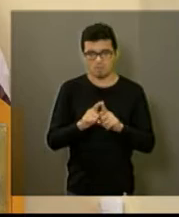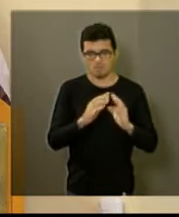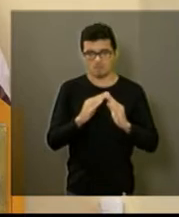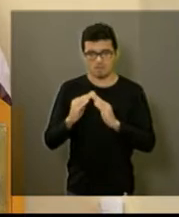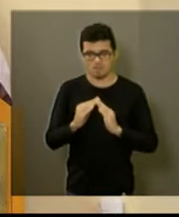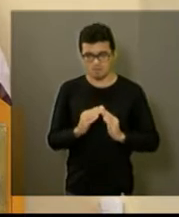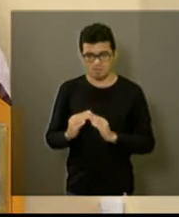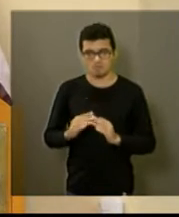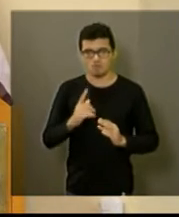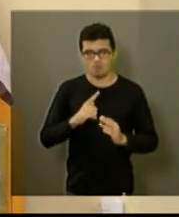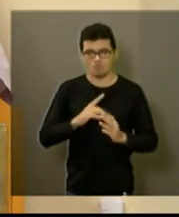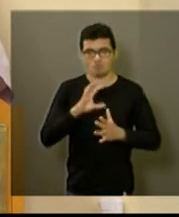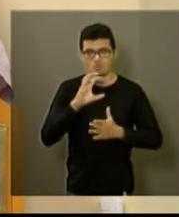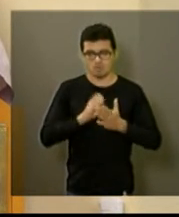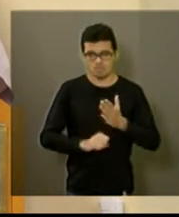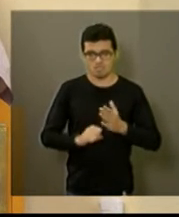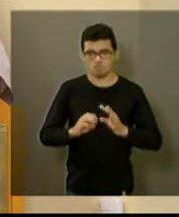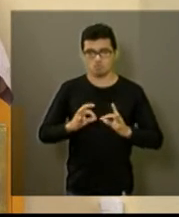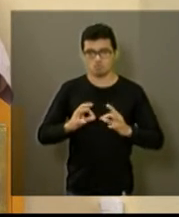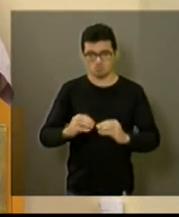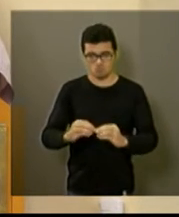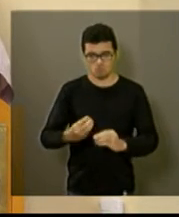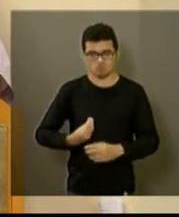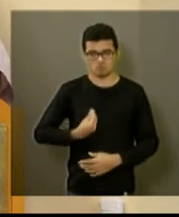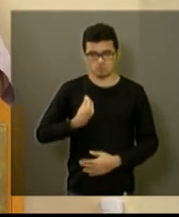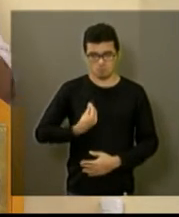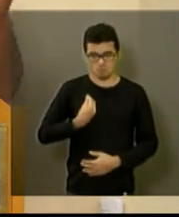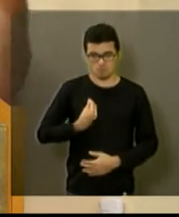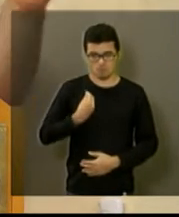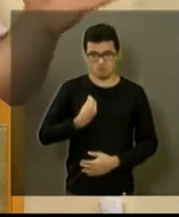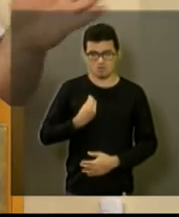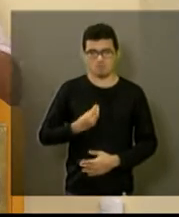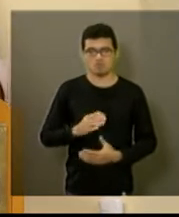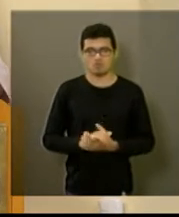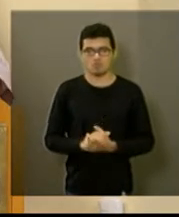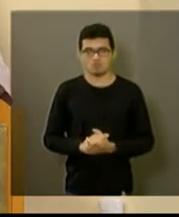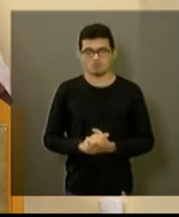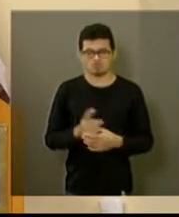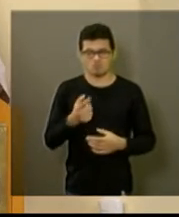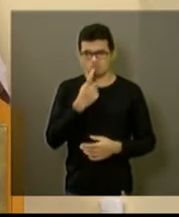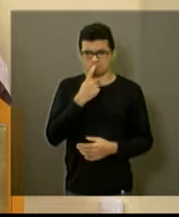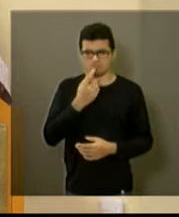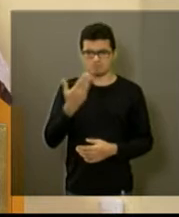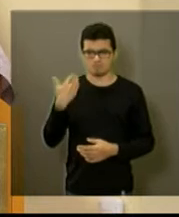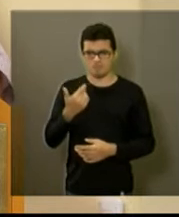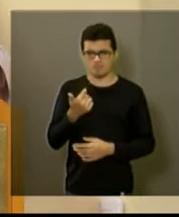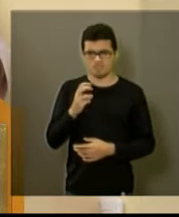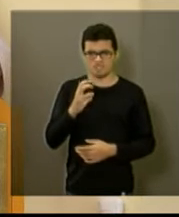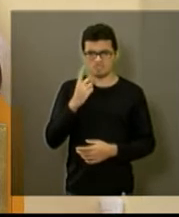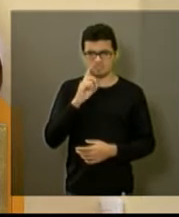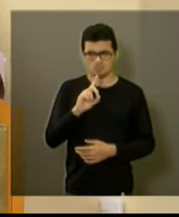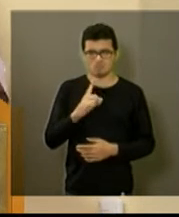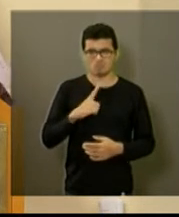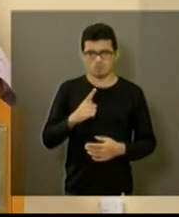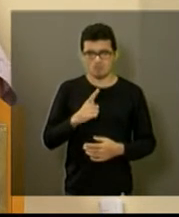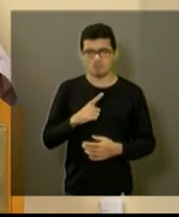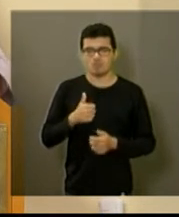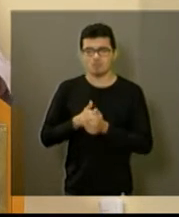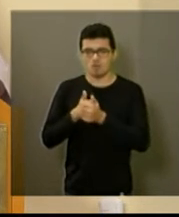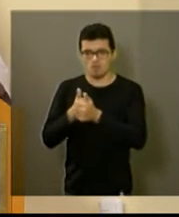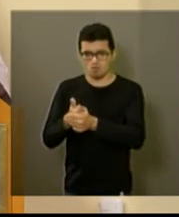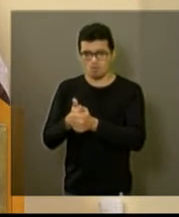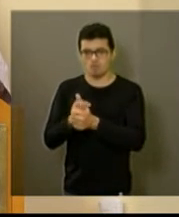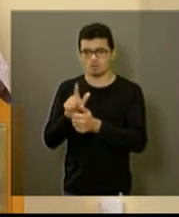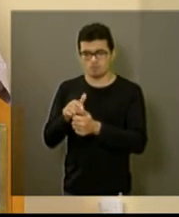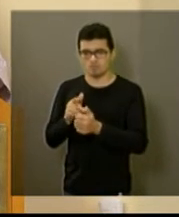feito o cadastro de todos eles que estão morando lá, isso coisa recente, agora de 15 dias, então está sendo feito um acompanhamento com